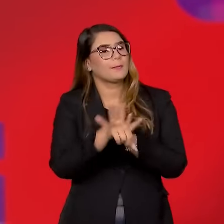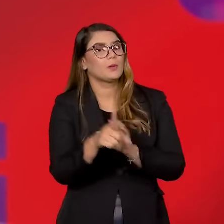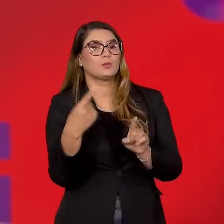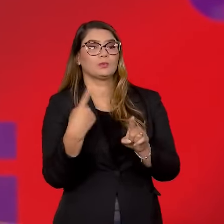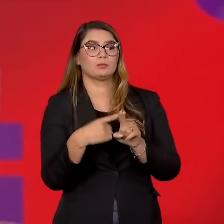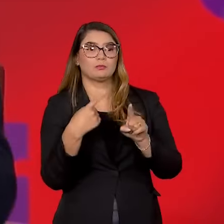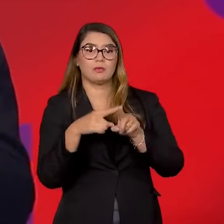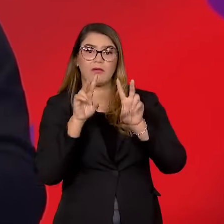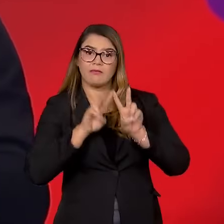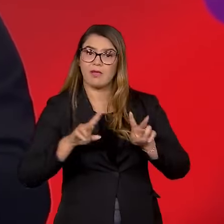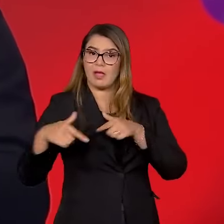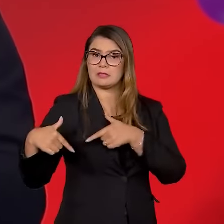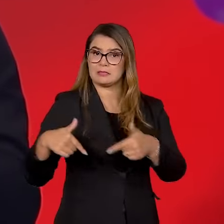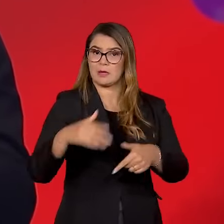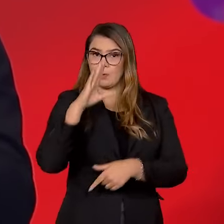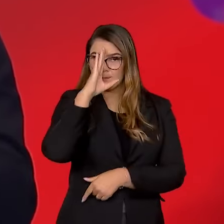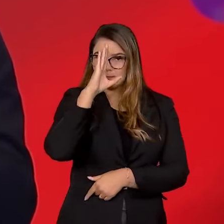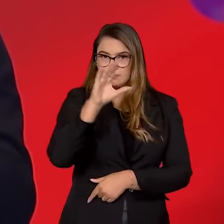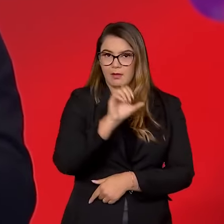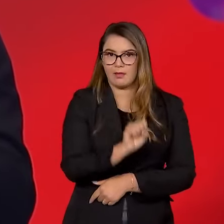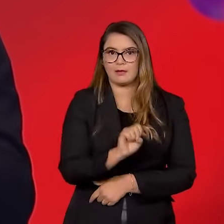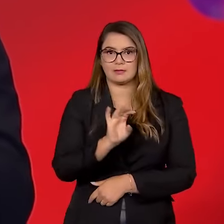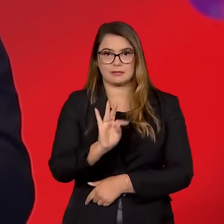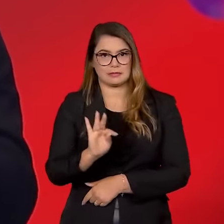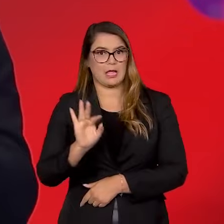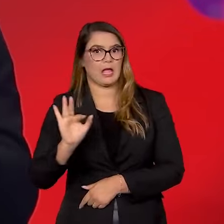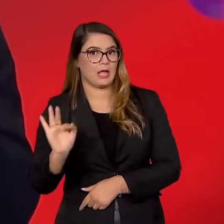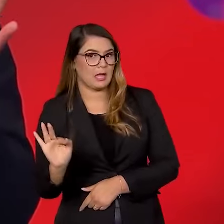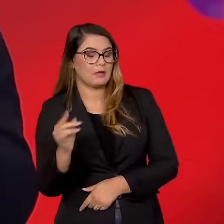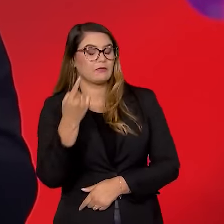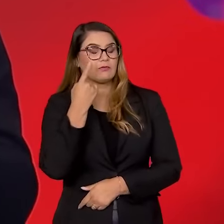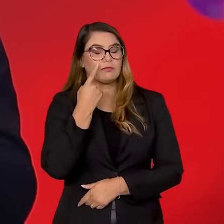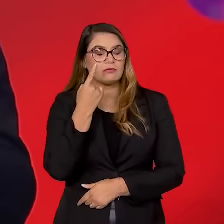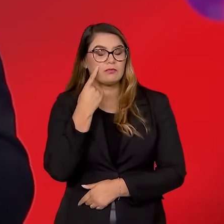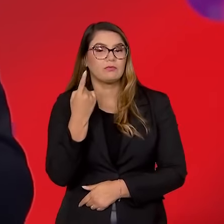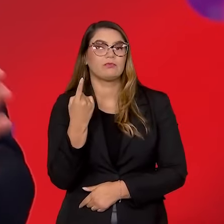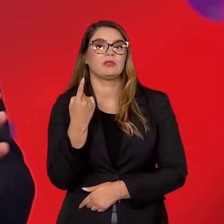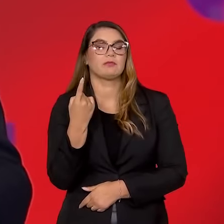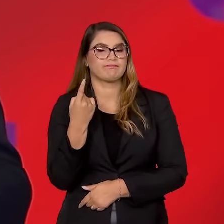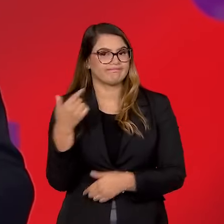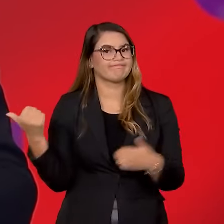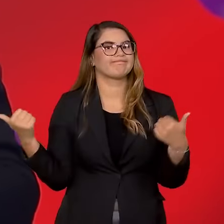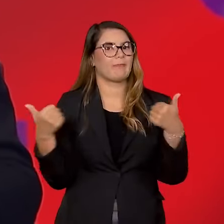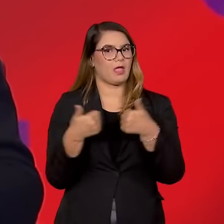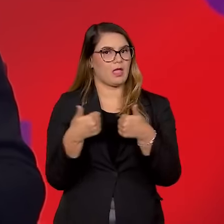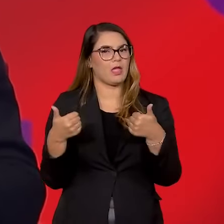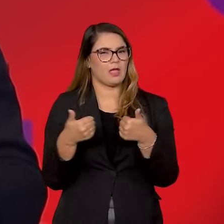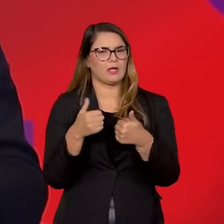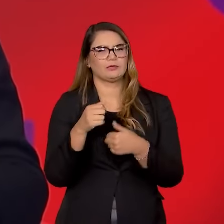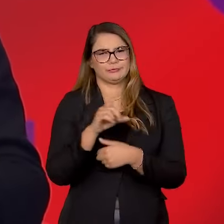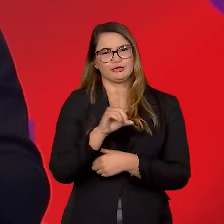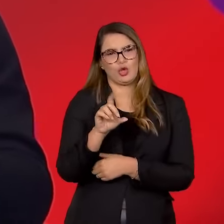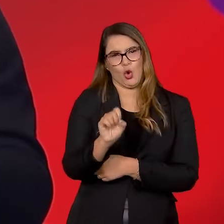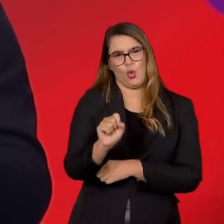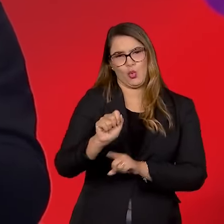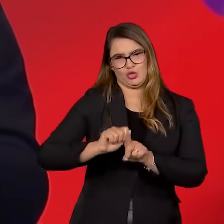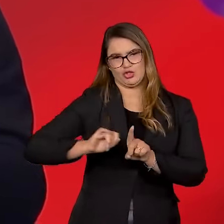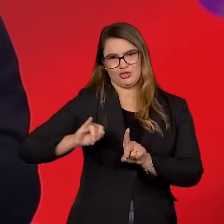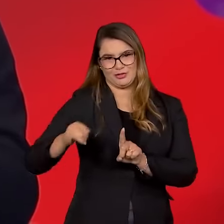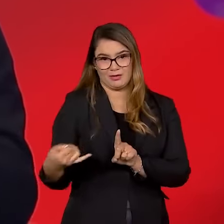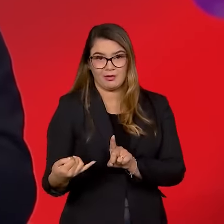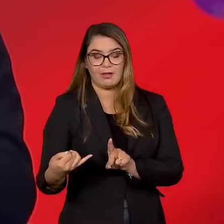porque a gente tem visto muitas ações, principalmente do STF, ultimamente. A gente viu, chegamos muito próximo, né? No 8 de janeiro, né?